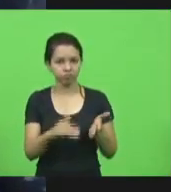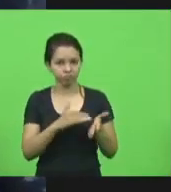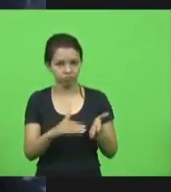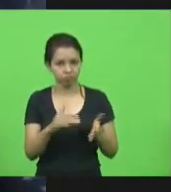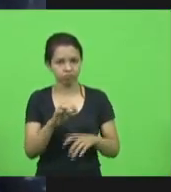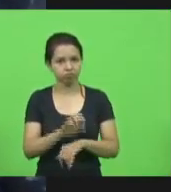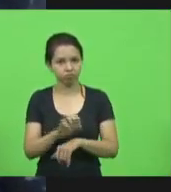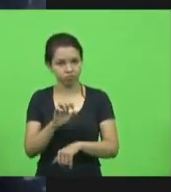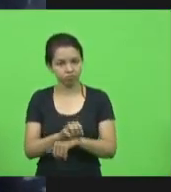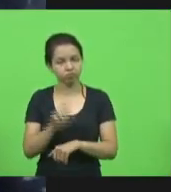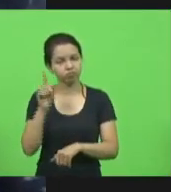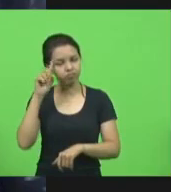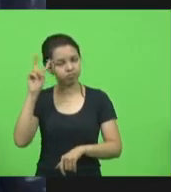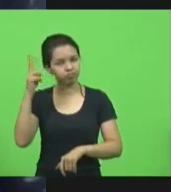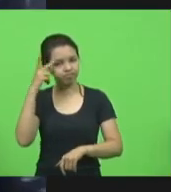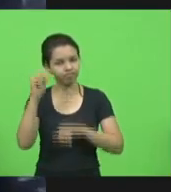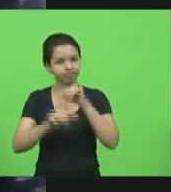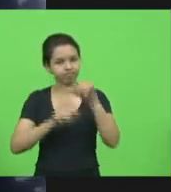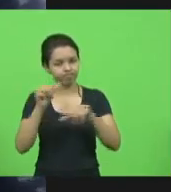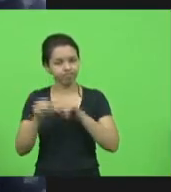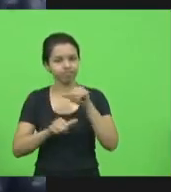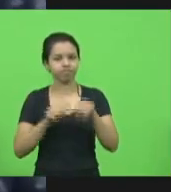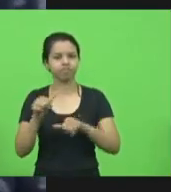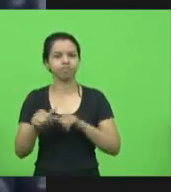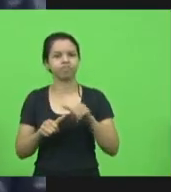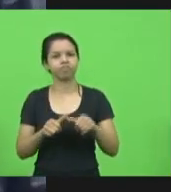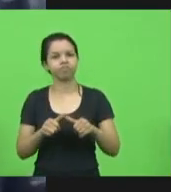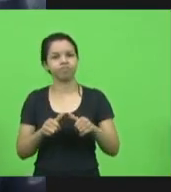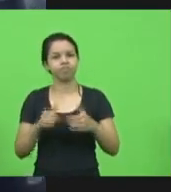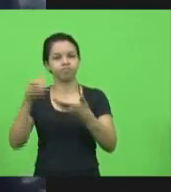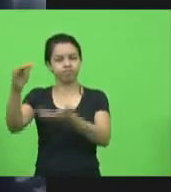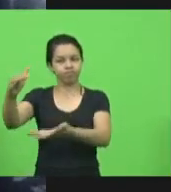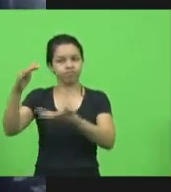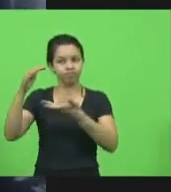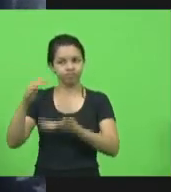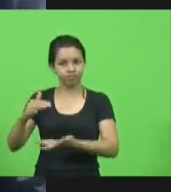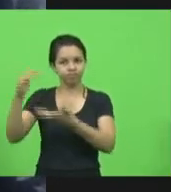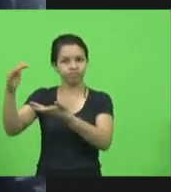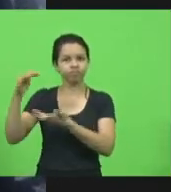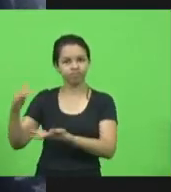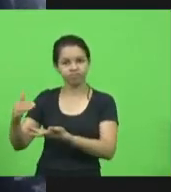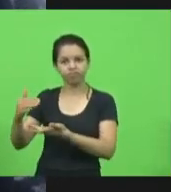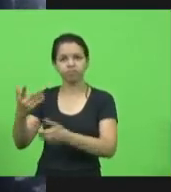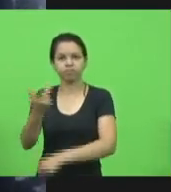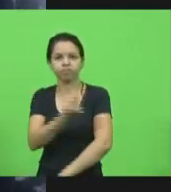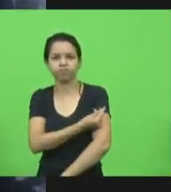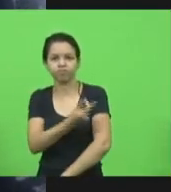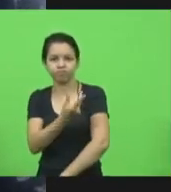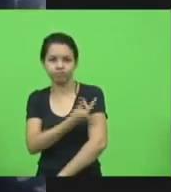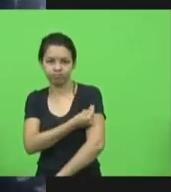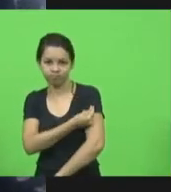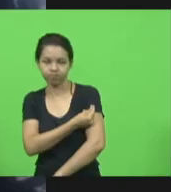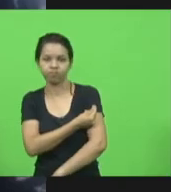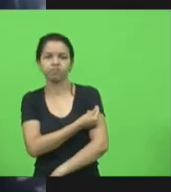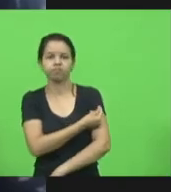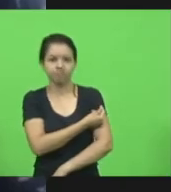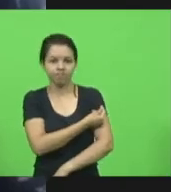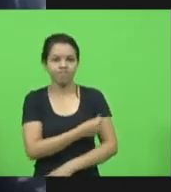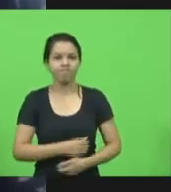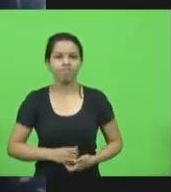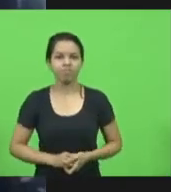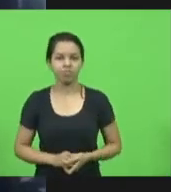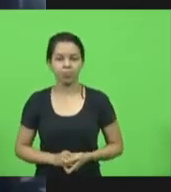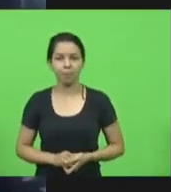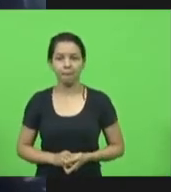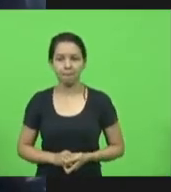repense essa questão da aquisição de vacinas de forma específica, pontual, para